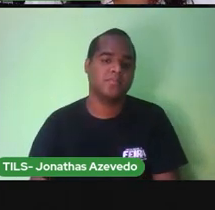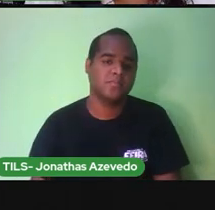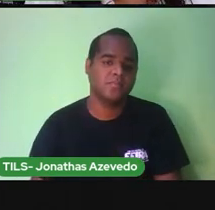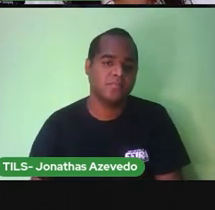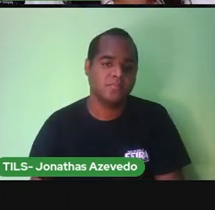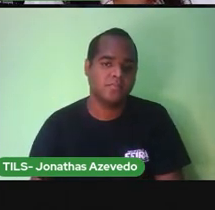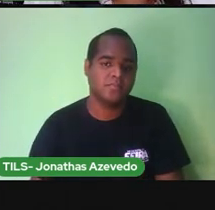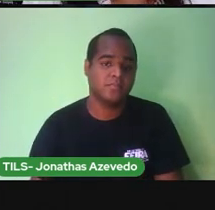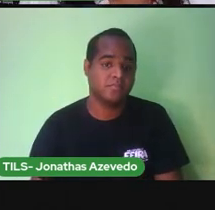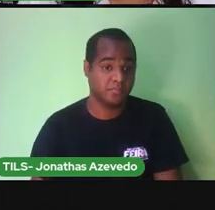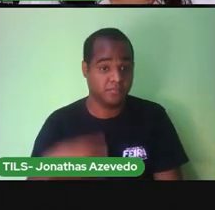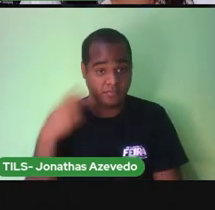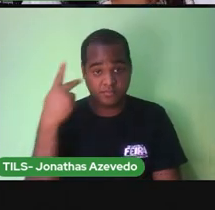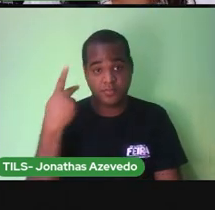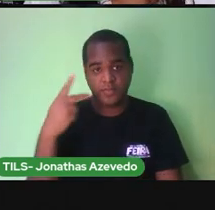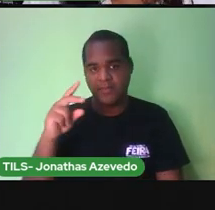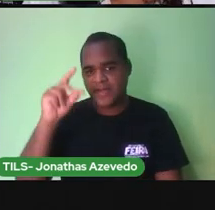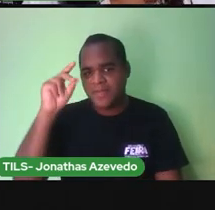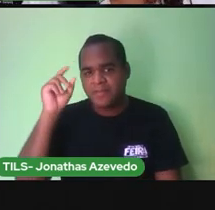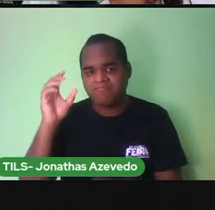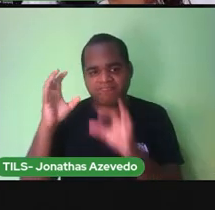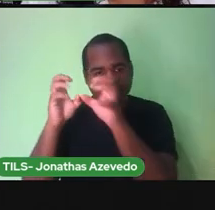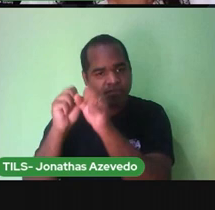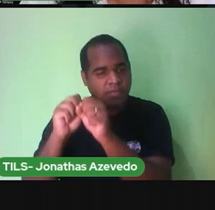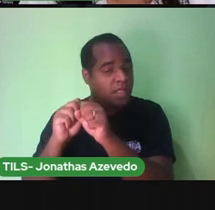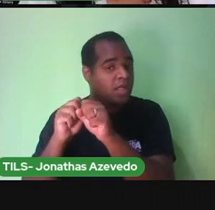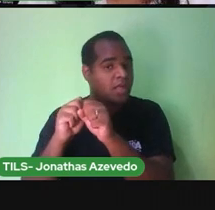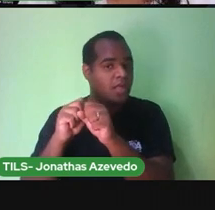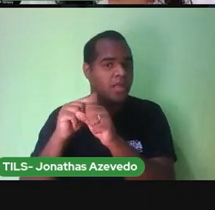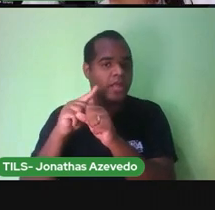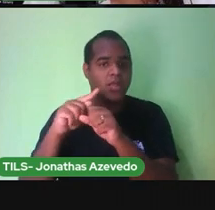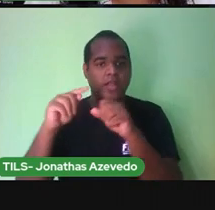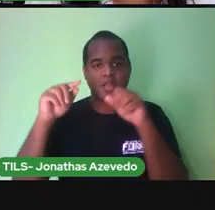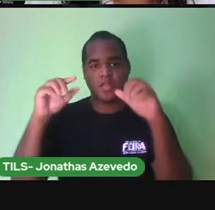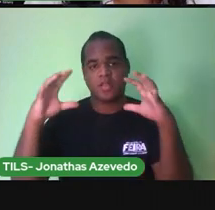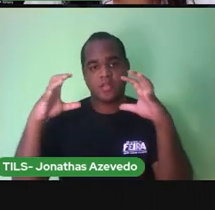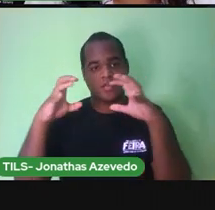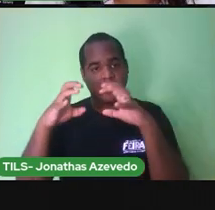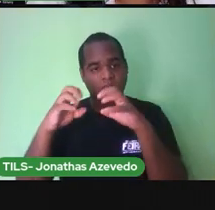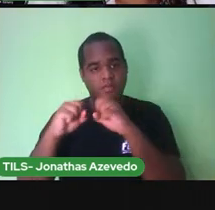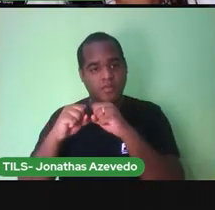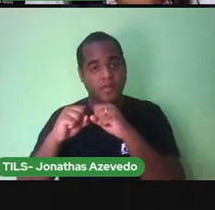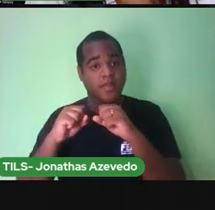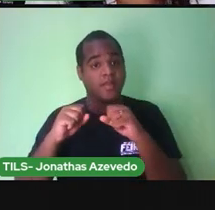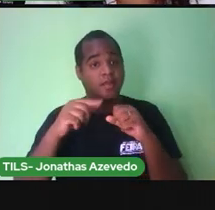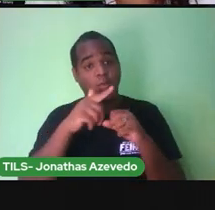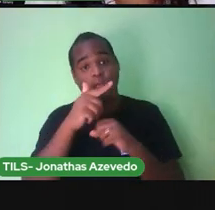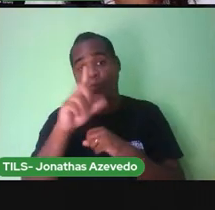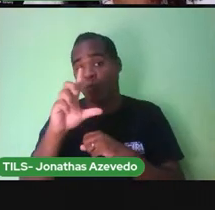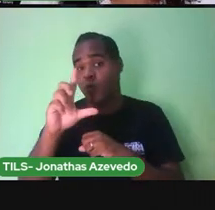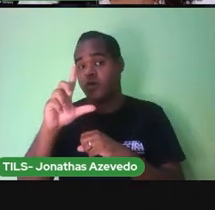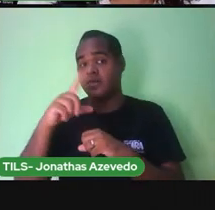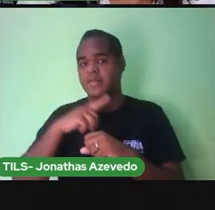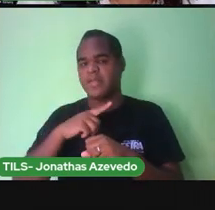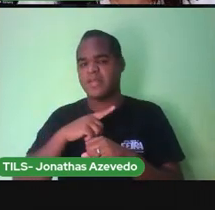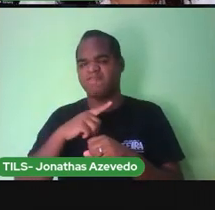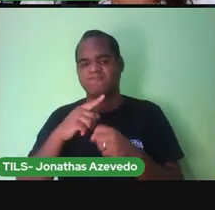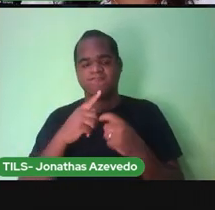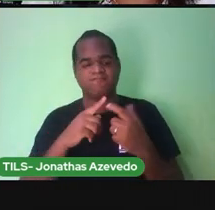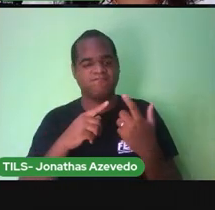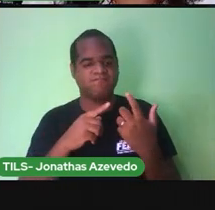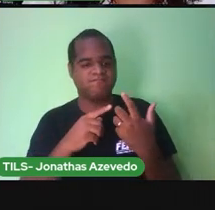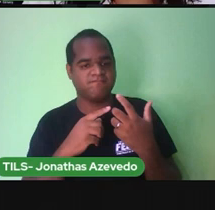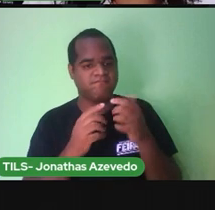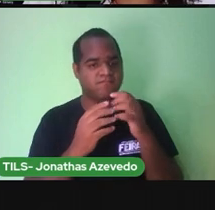fosse lá na época das cavernas Medir a distância da minha caverna Até o lugar onde tivesse lá Um monte de mamute E a